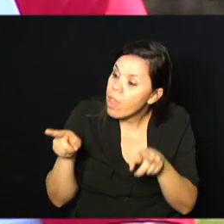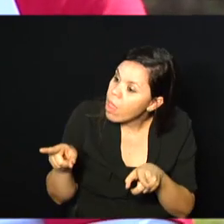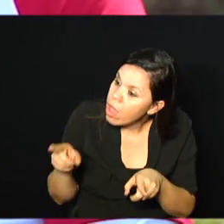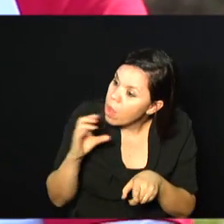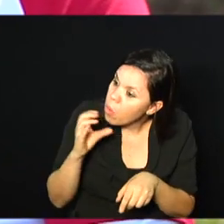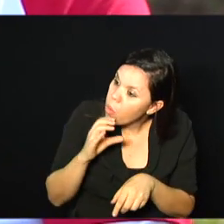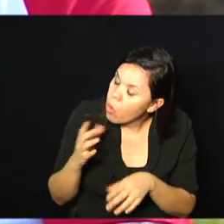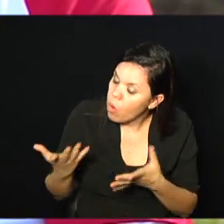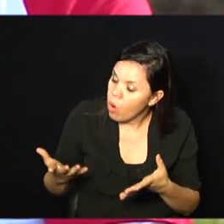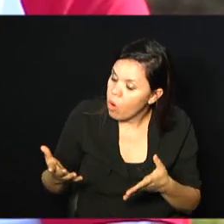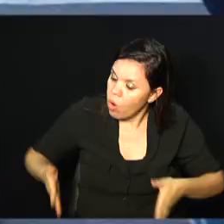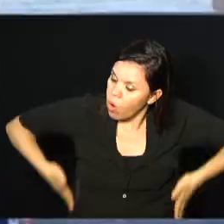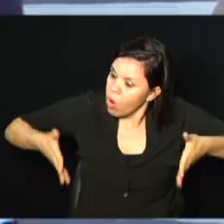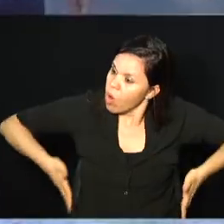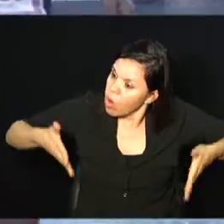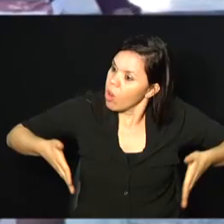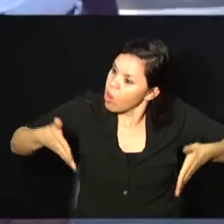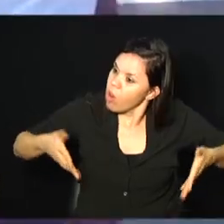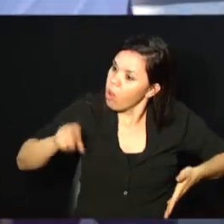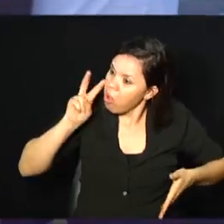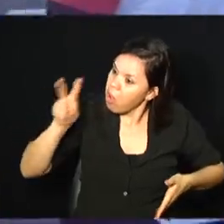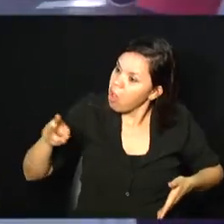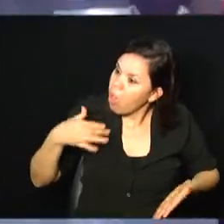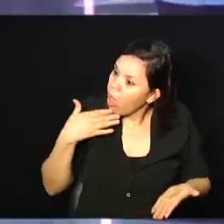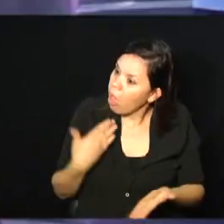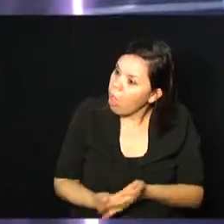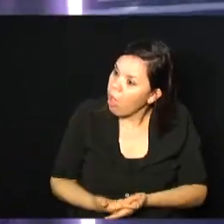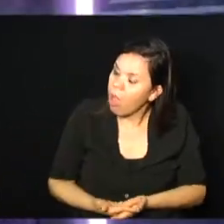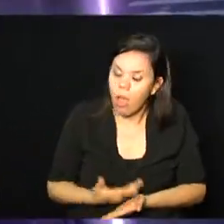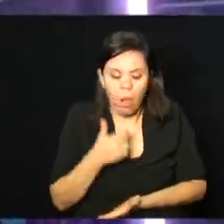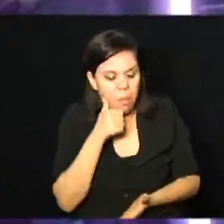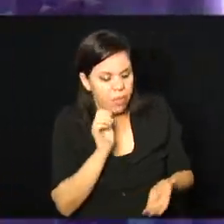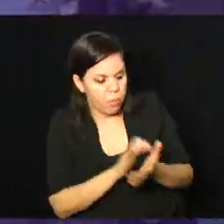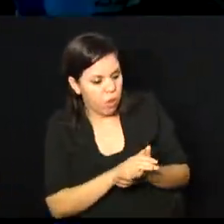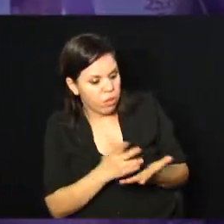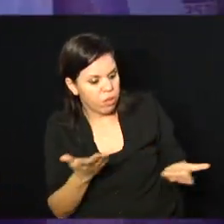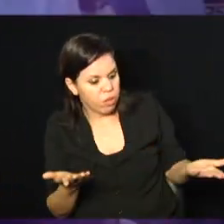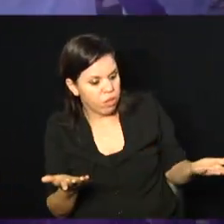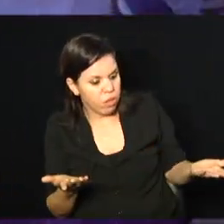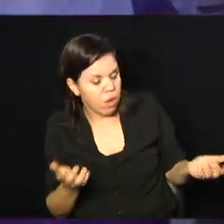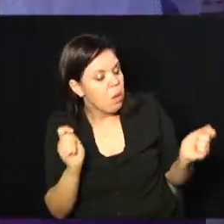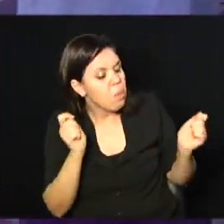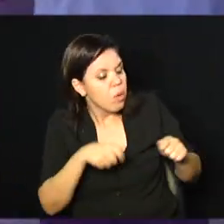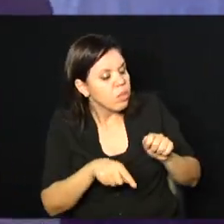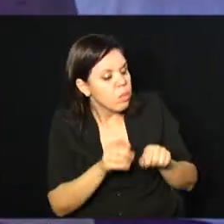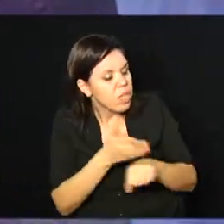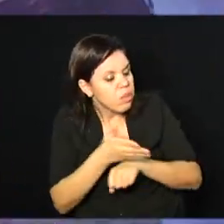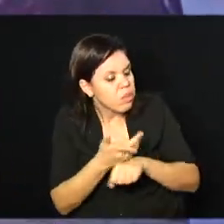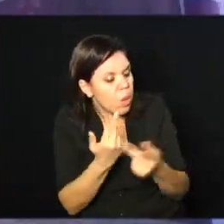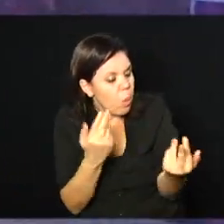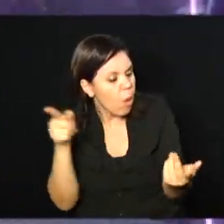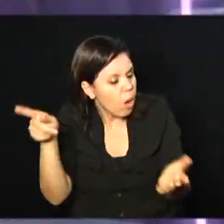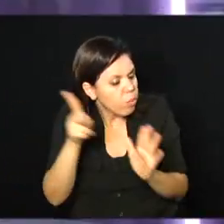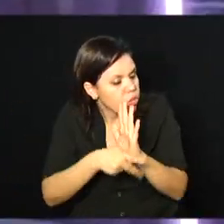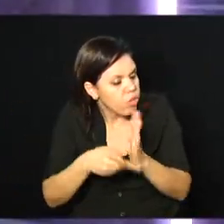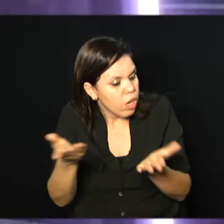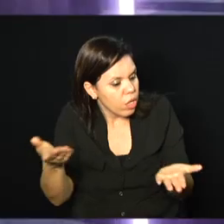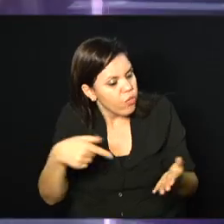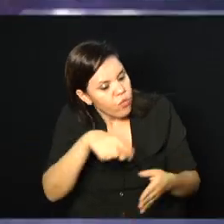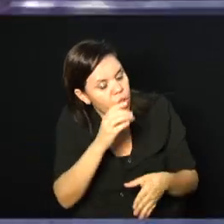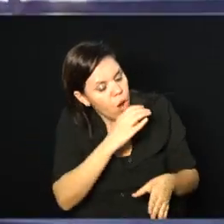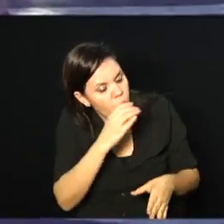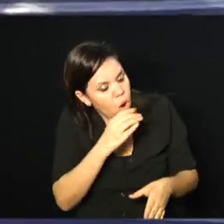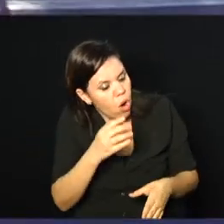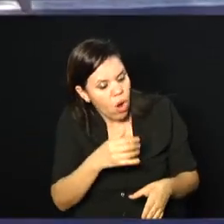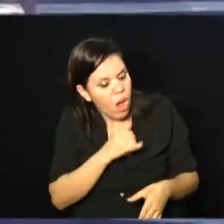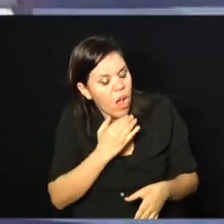cadeirante, passando. E... Na verdade, minha esposa falou, Poxa vida, por você não participa de um projeto desse? Você vai correr por correr, você já tá